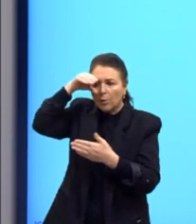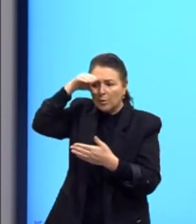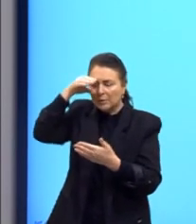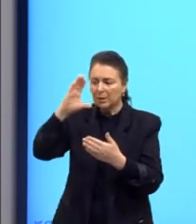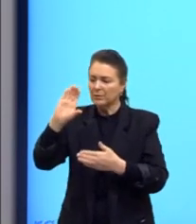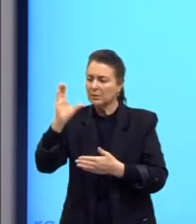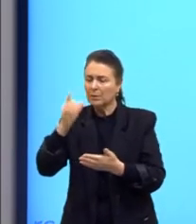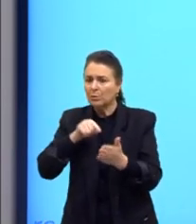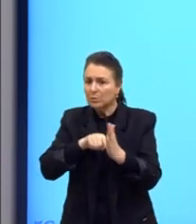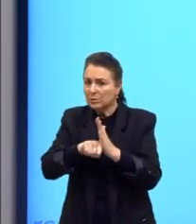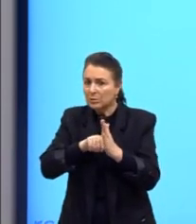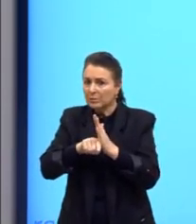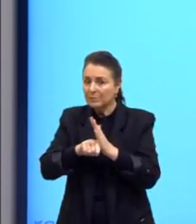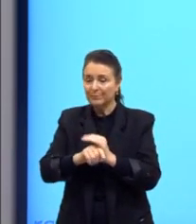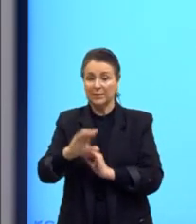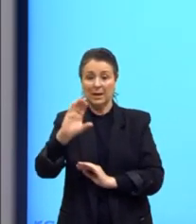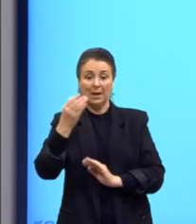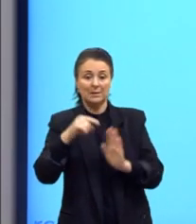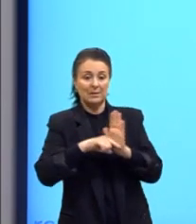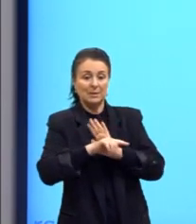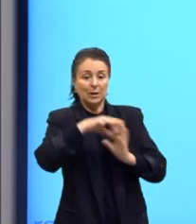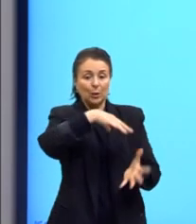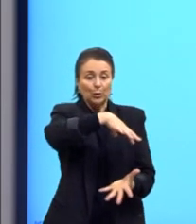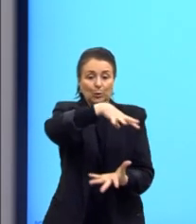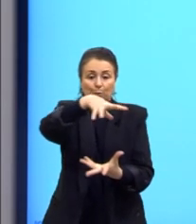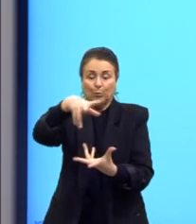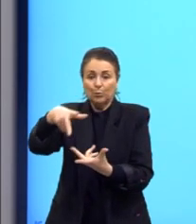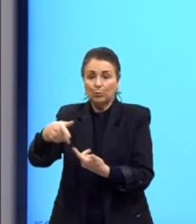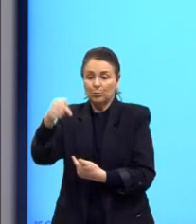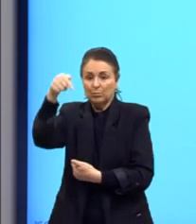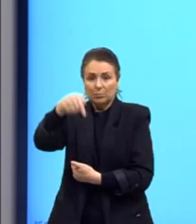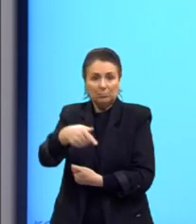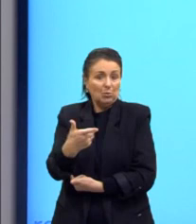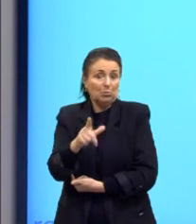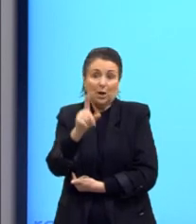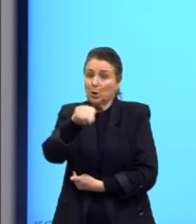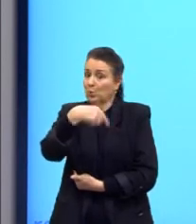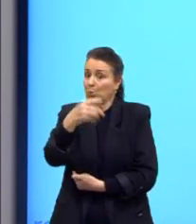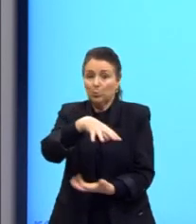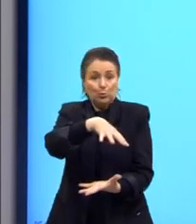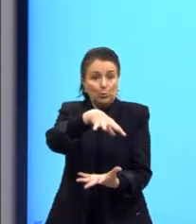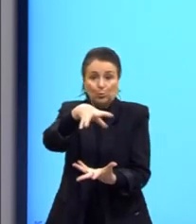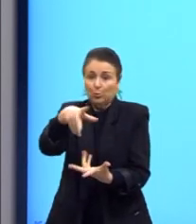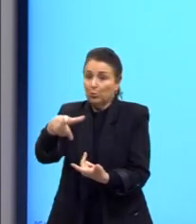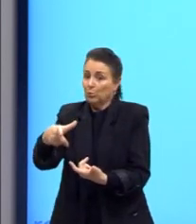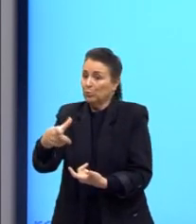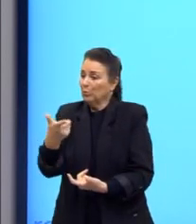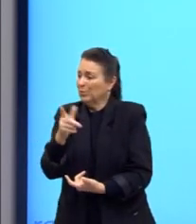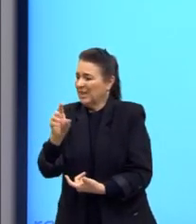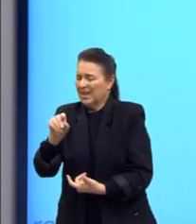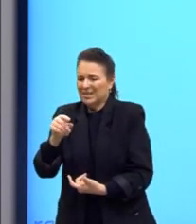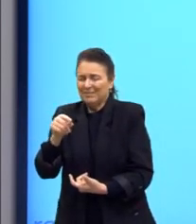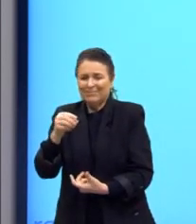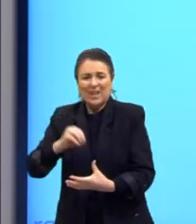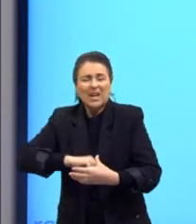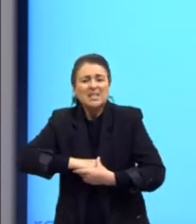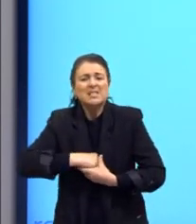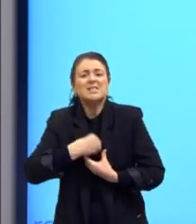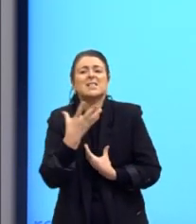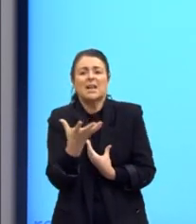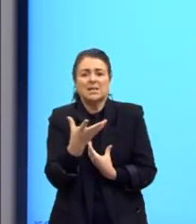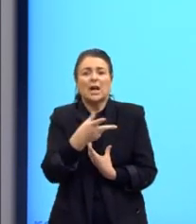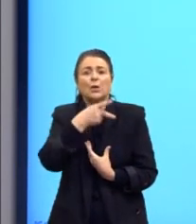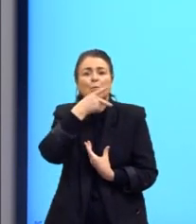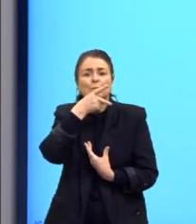Então, daqui, da ciência, do mundo que está aqui, não há um outro mundo, não há essa essência que o